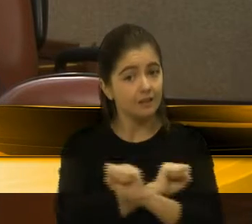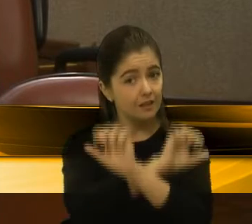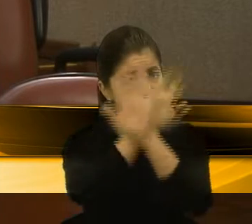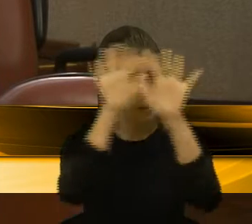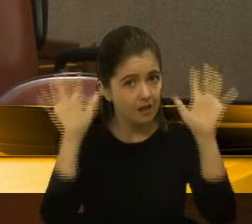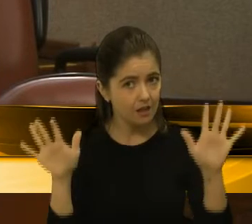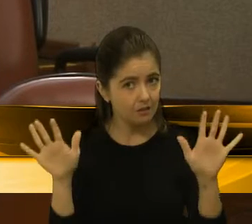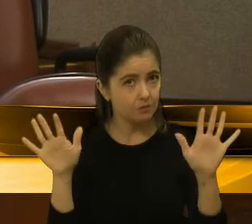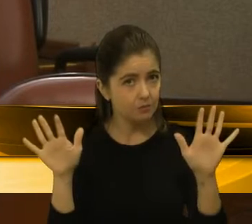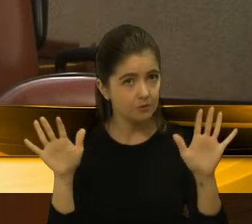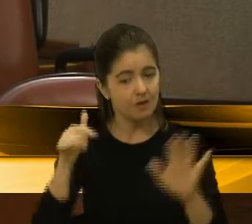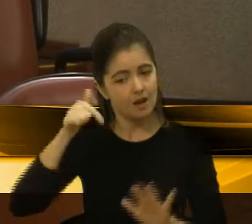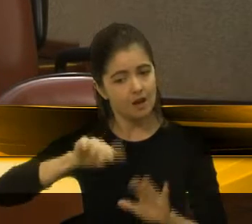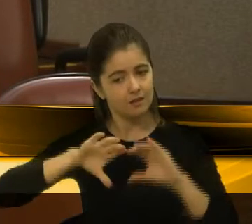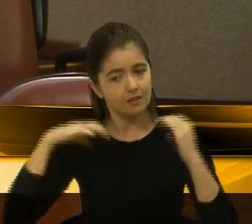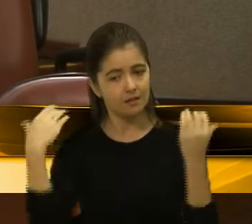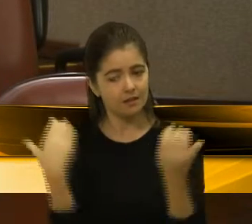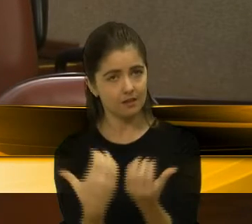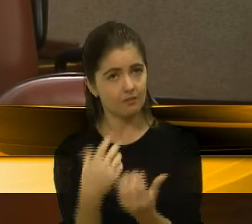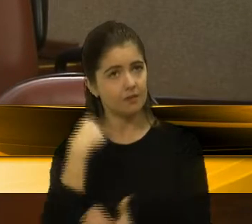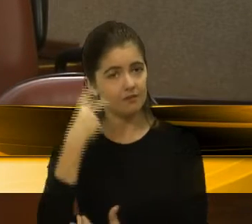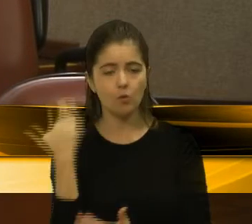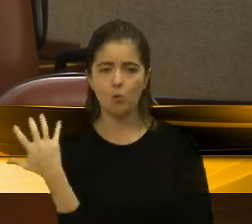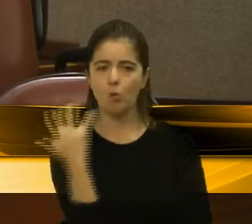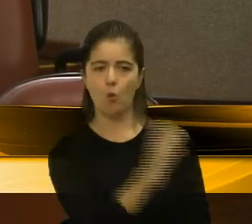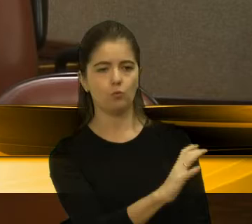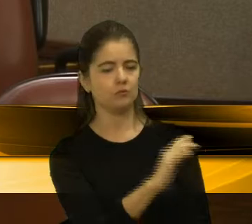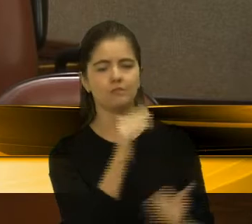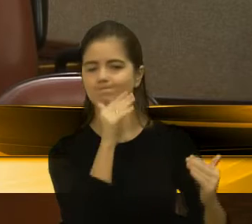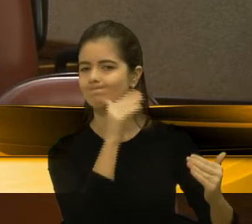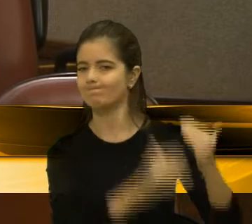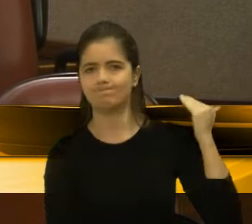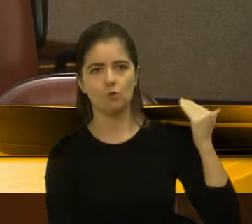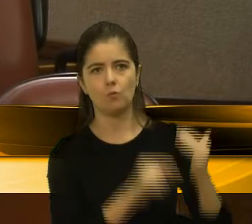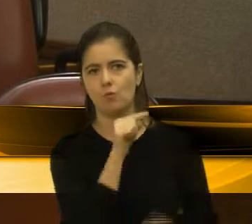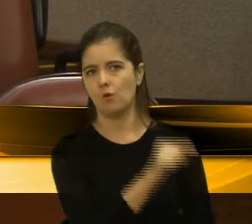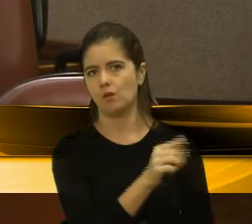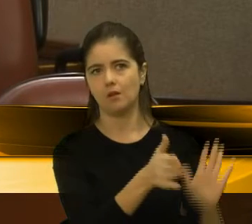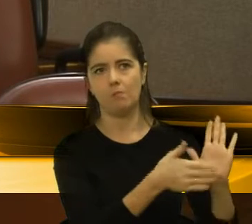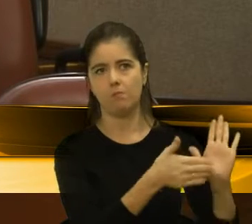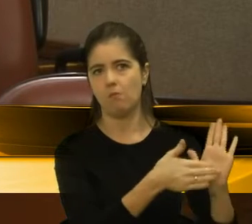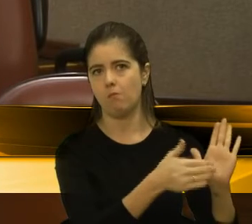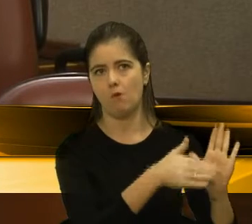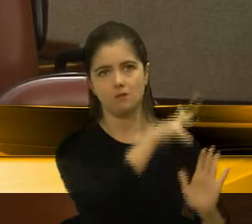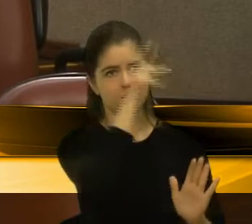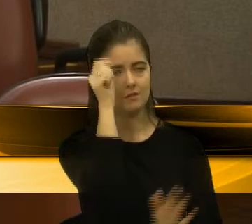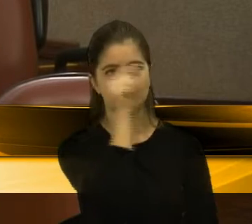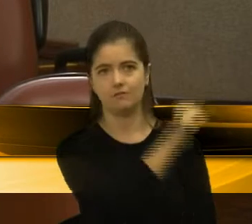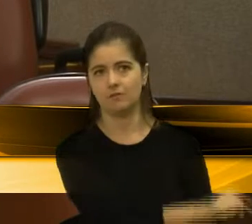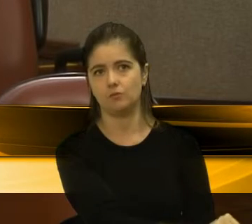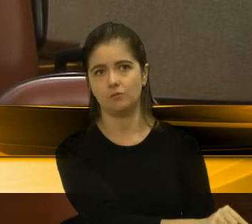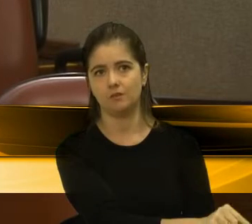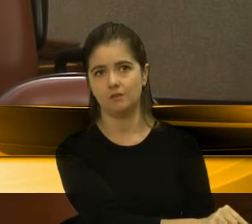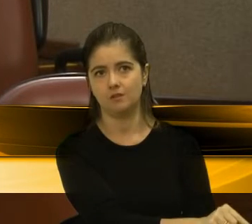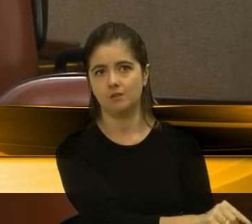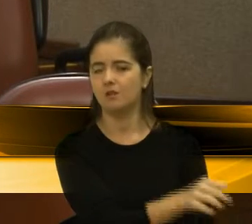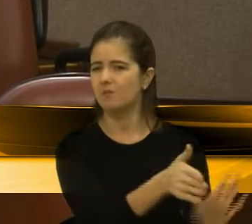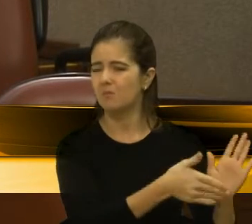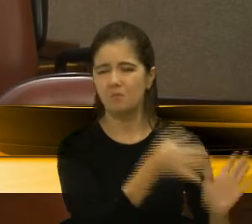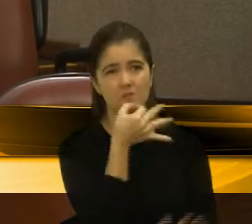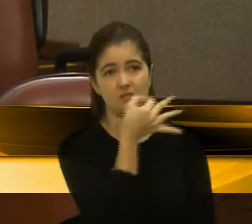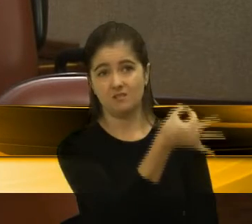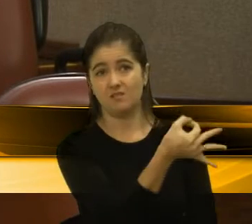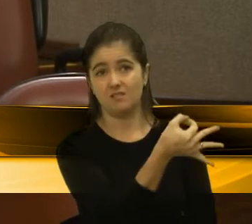clara a posição da Câmara de Vereadores de Caxias do Sul, que não concorda com esse absurdo dessa proposta